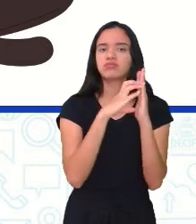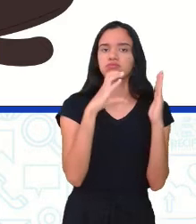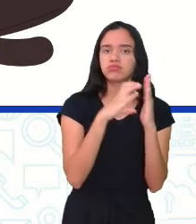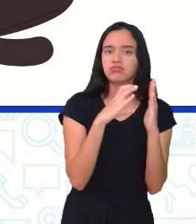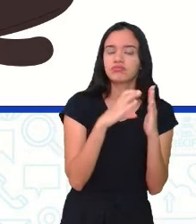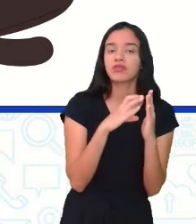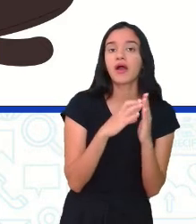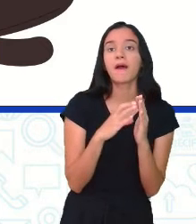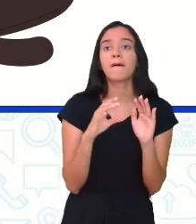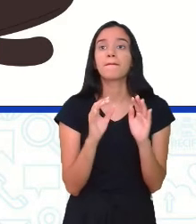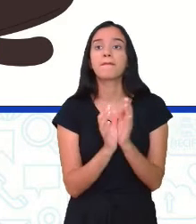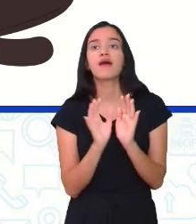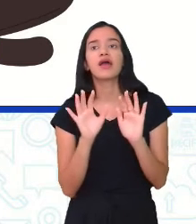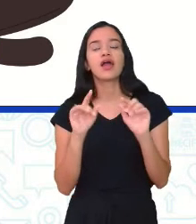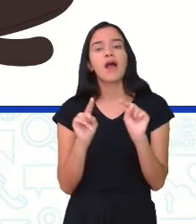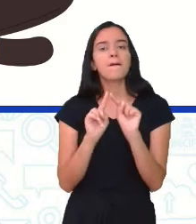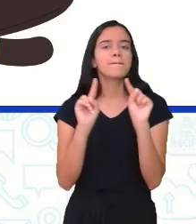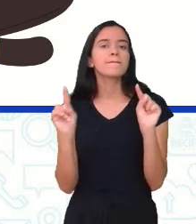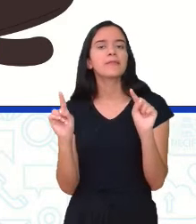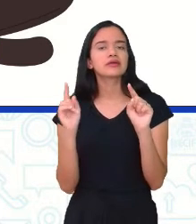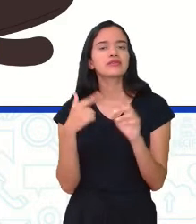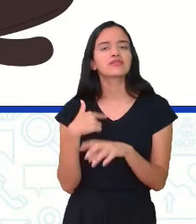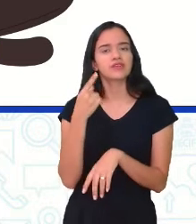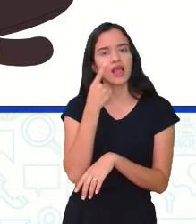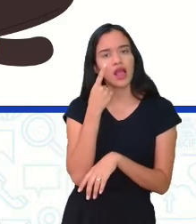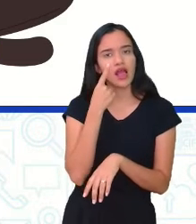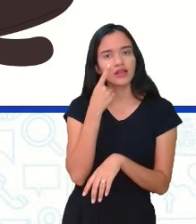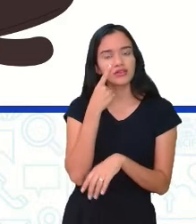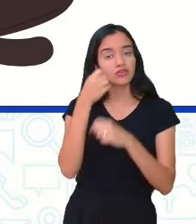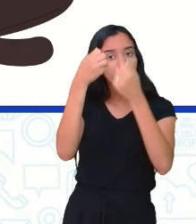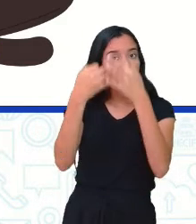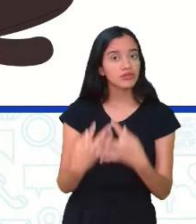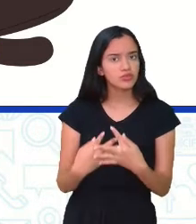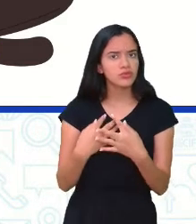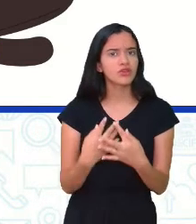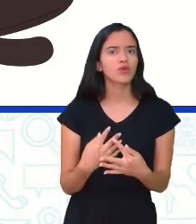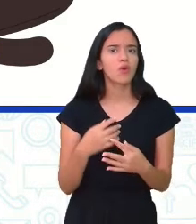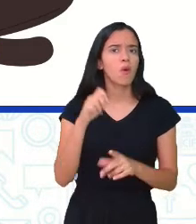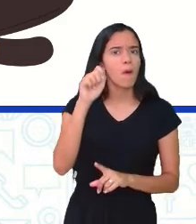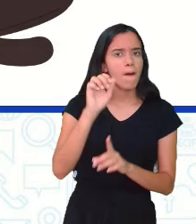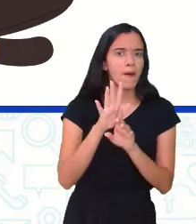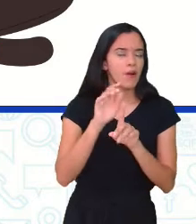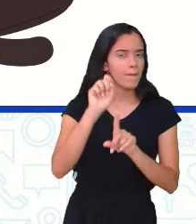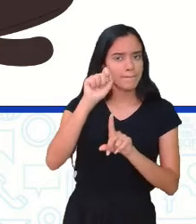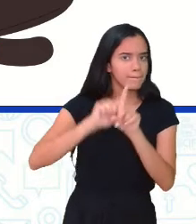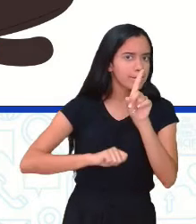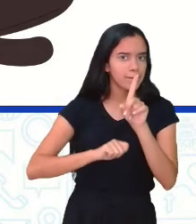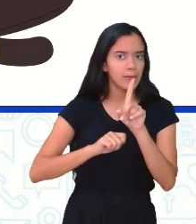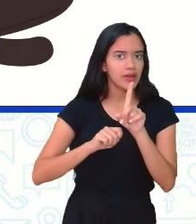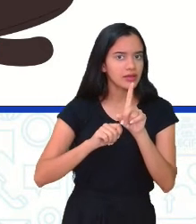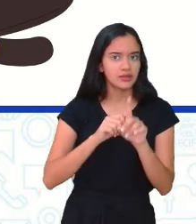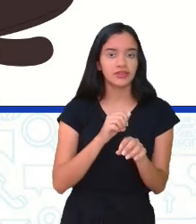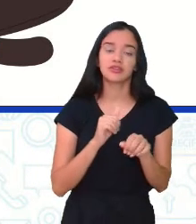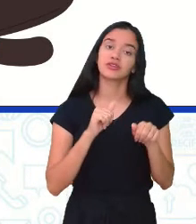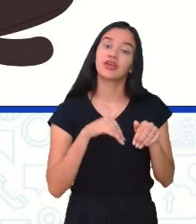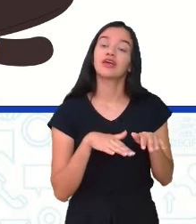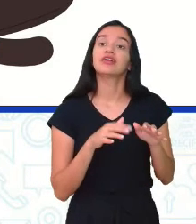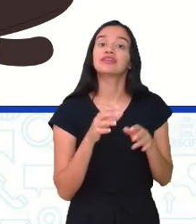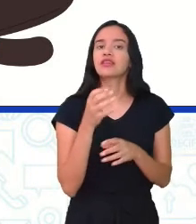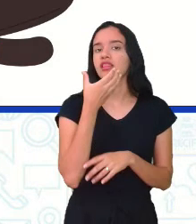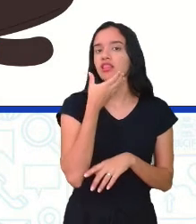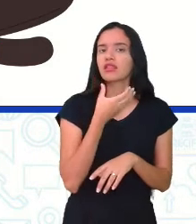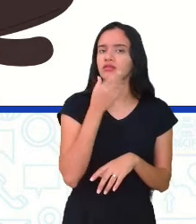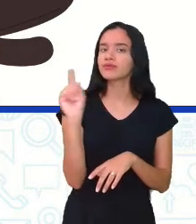vermelho. Mas aí, nós temos que ficar atentos, como eu digo a vocês, não é só o mês de dezembro, é o ano inteiro. Então, como